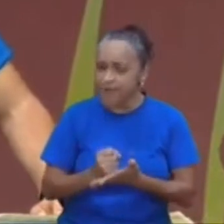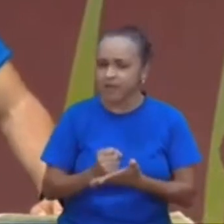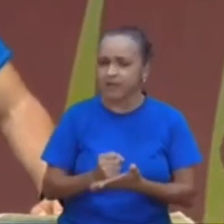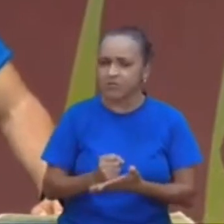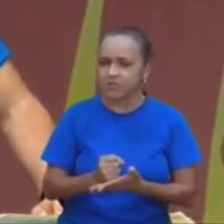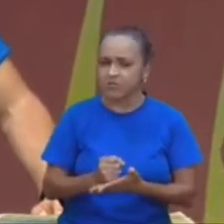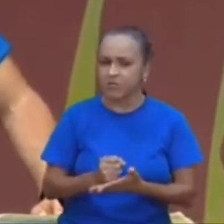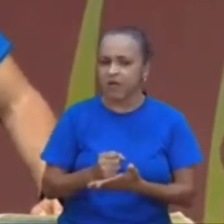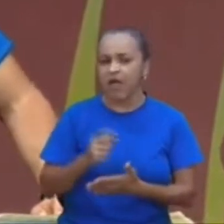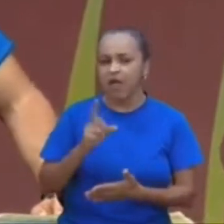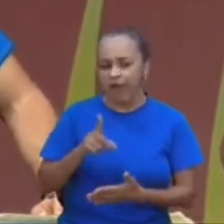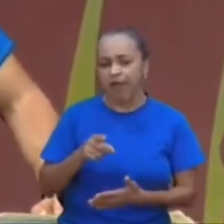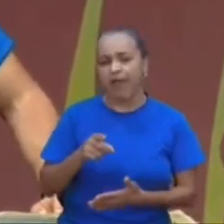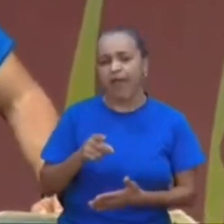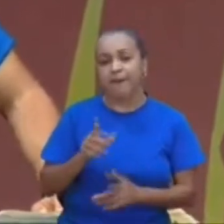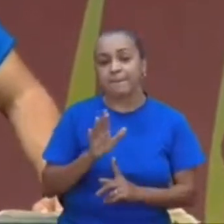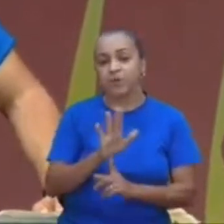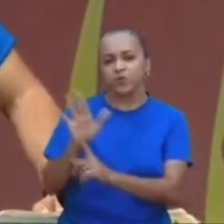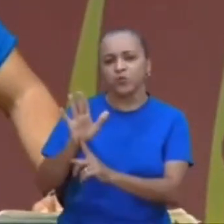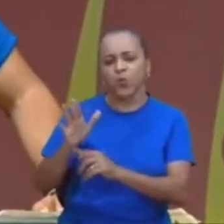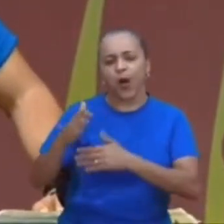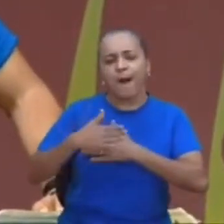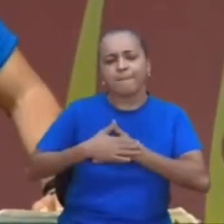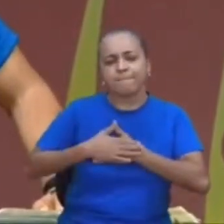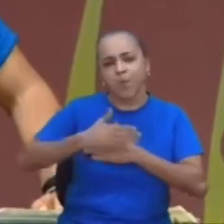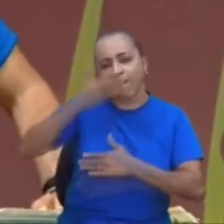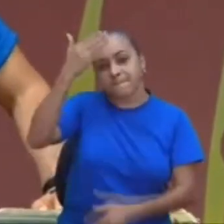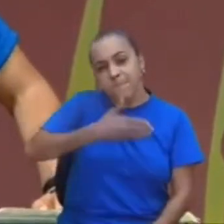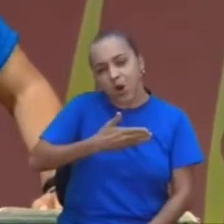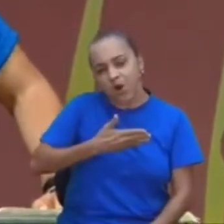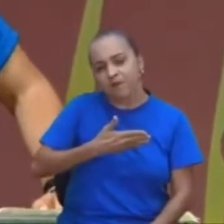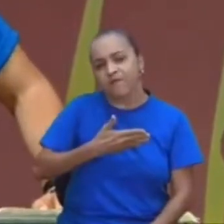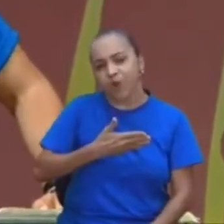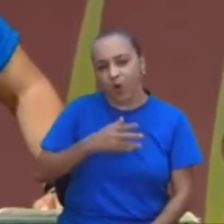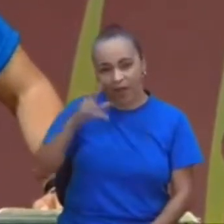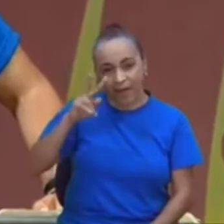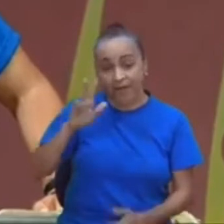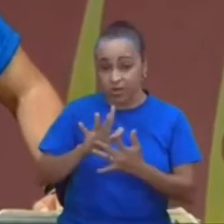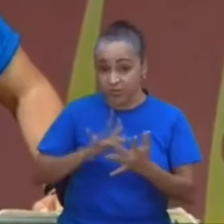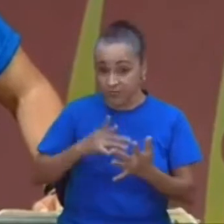o maior mandamento, que é o amor, e Jesus tinha dito, ame seus inimigos,